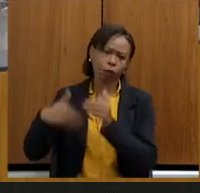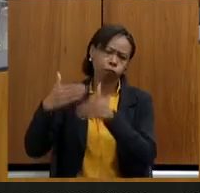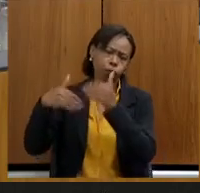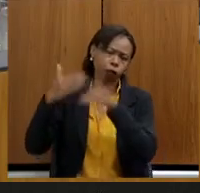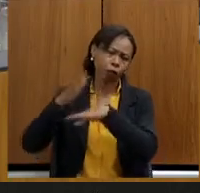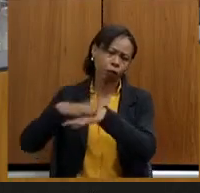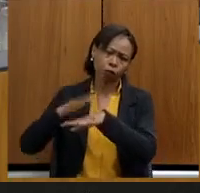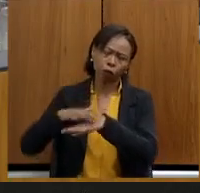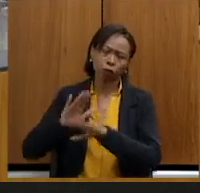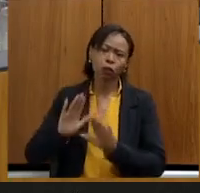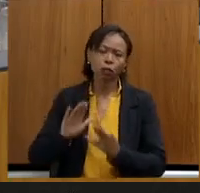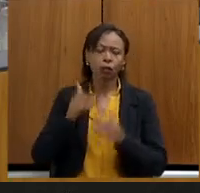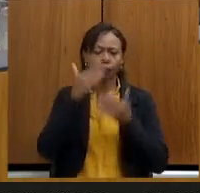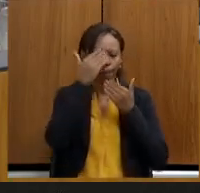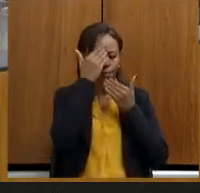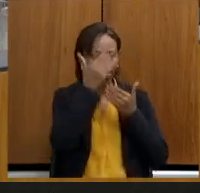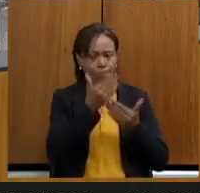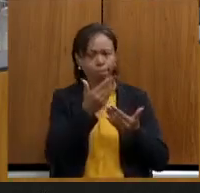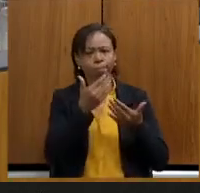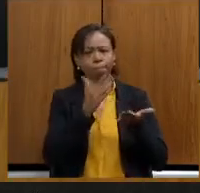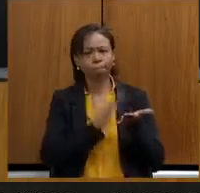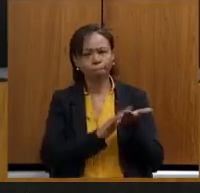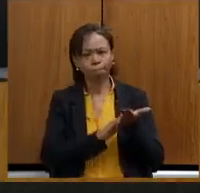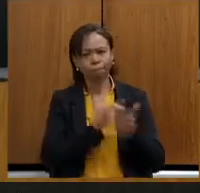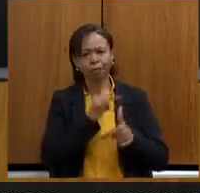obrigado e mais uma vez parabéns pelo seu trabalho.